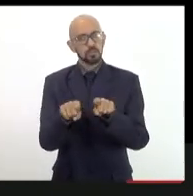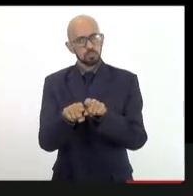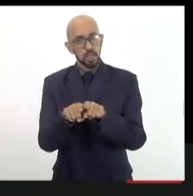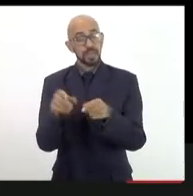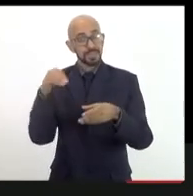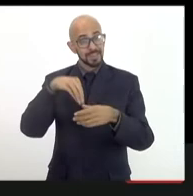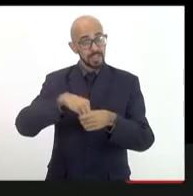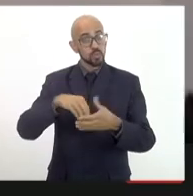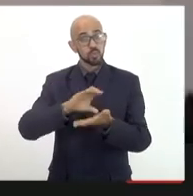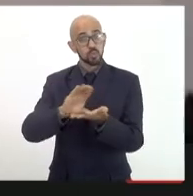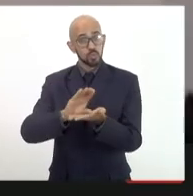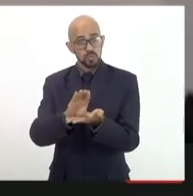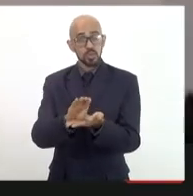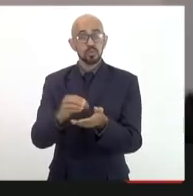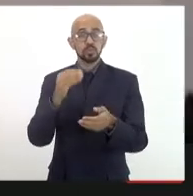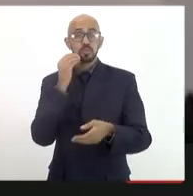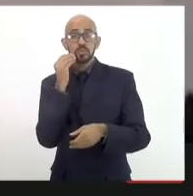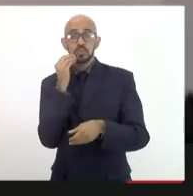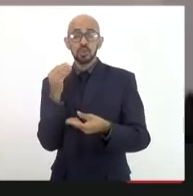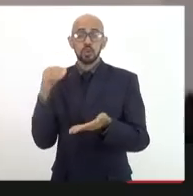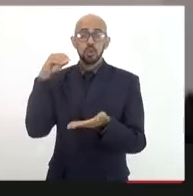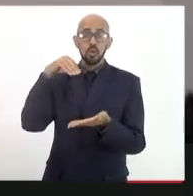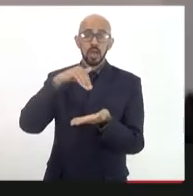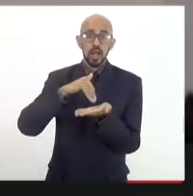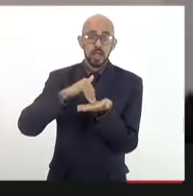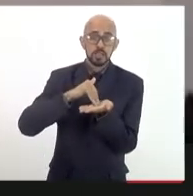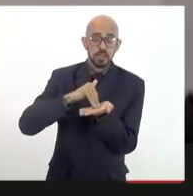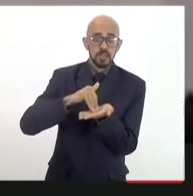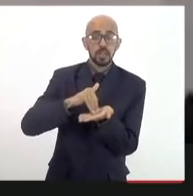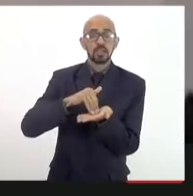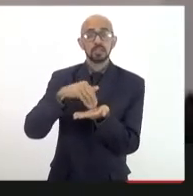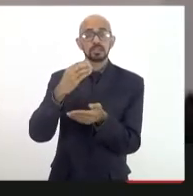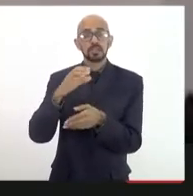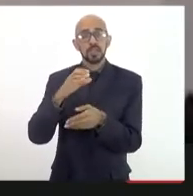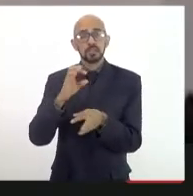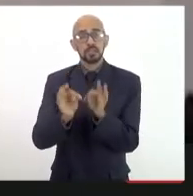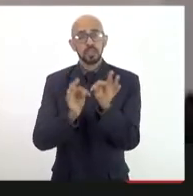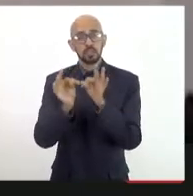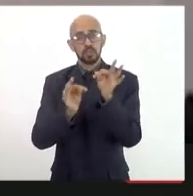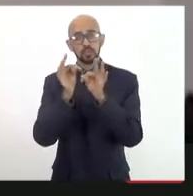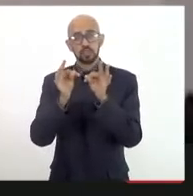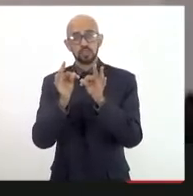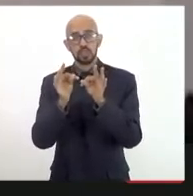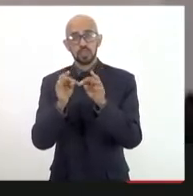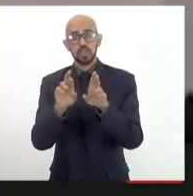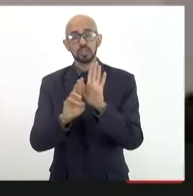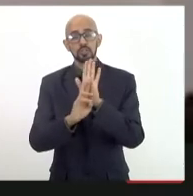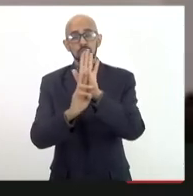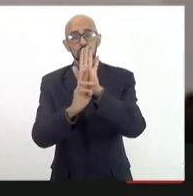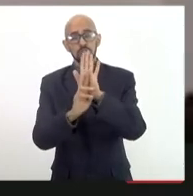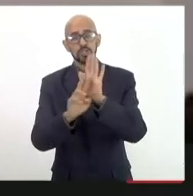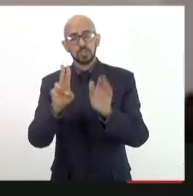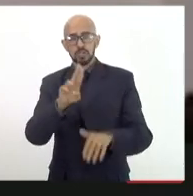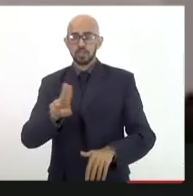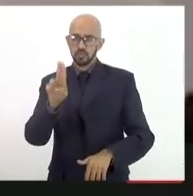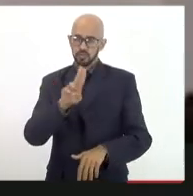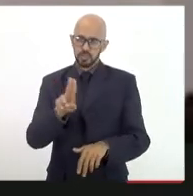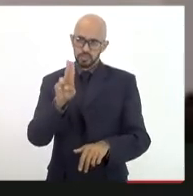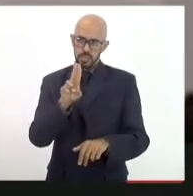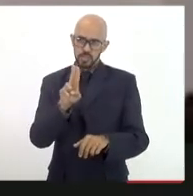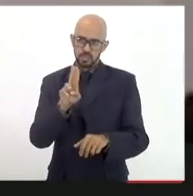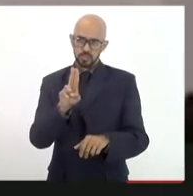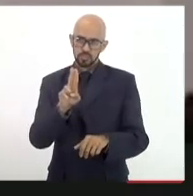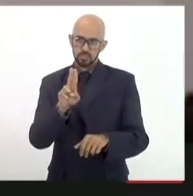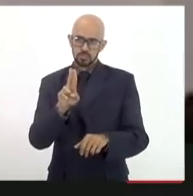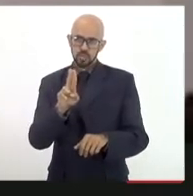deveria incluir a Secretaria de Ciência e Tecnologia, a representação das universidades para a integração